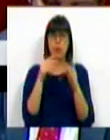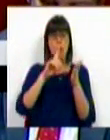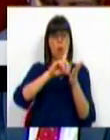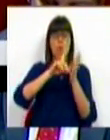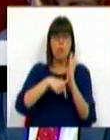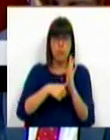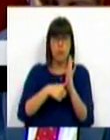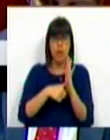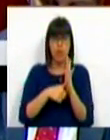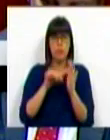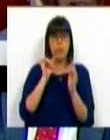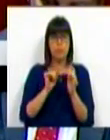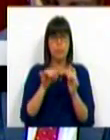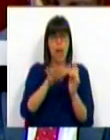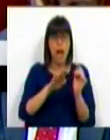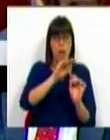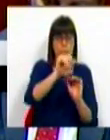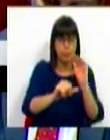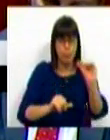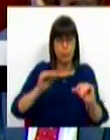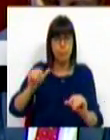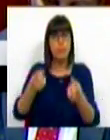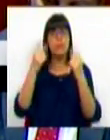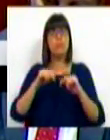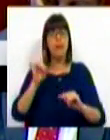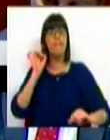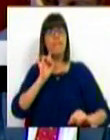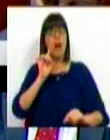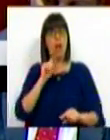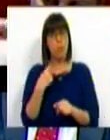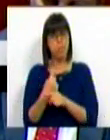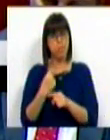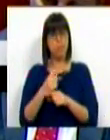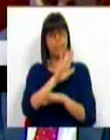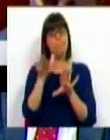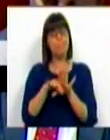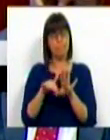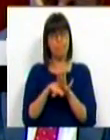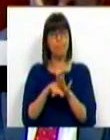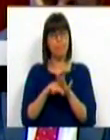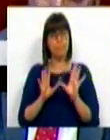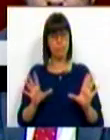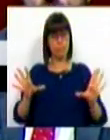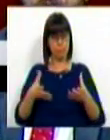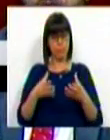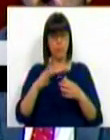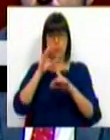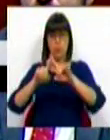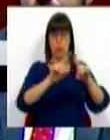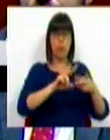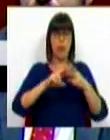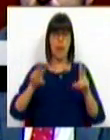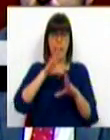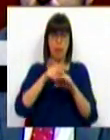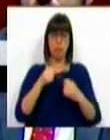projetos de dimensão local, quer na valorização da participação das comunidades intermunicipais,